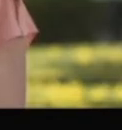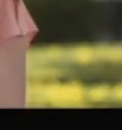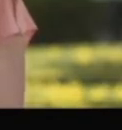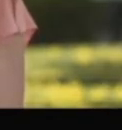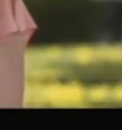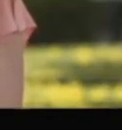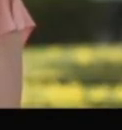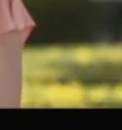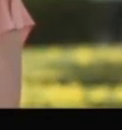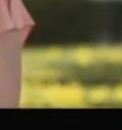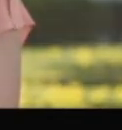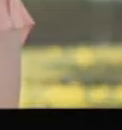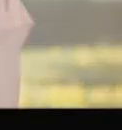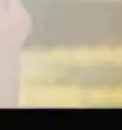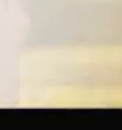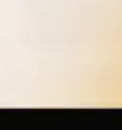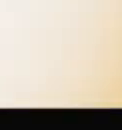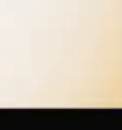R$ 640 milhões